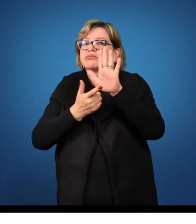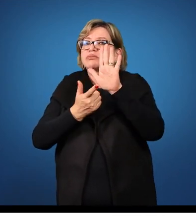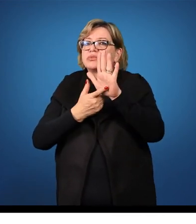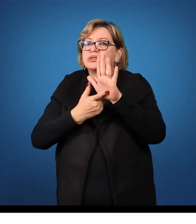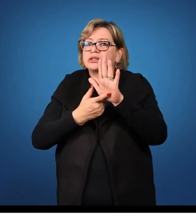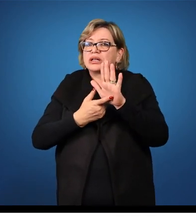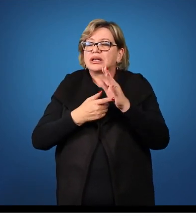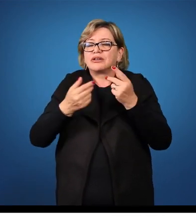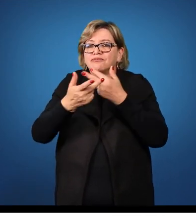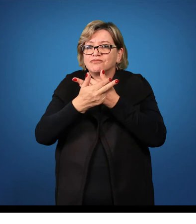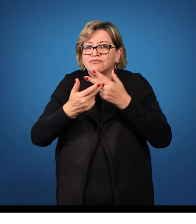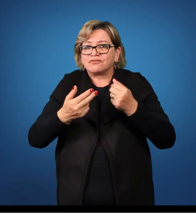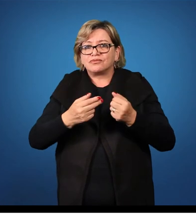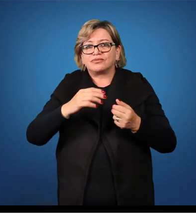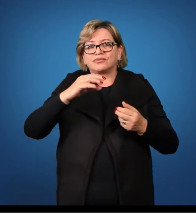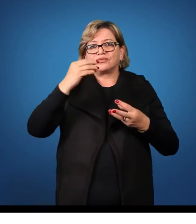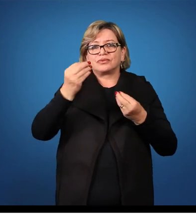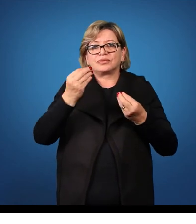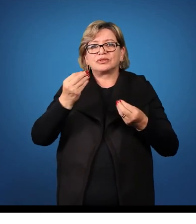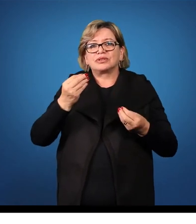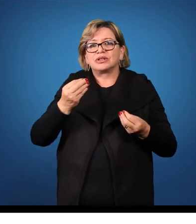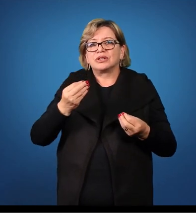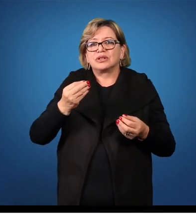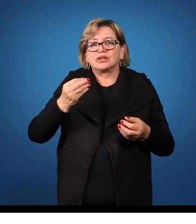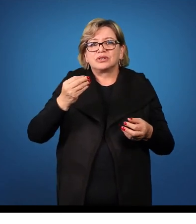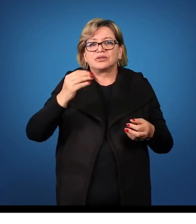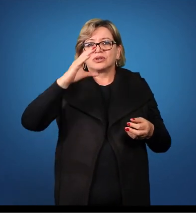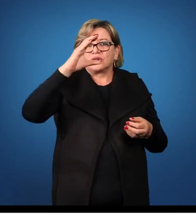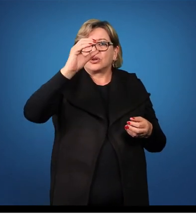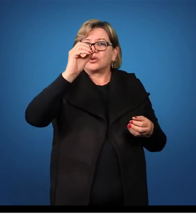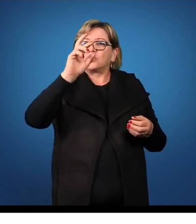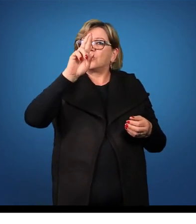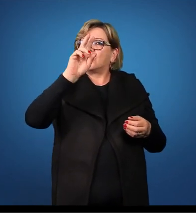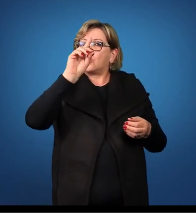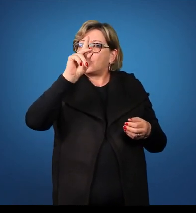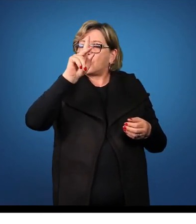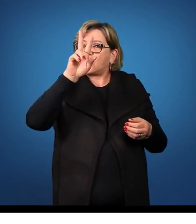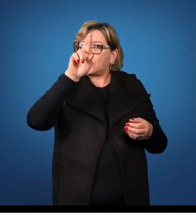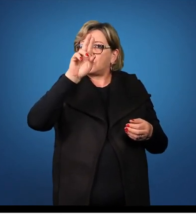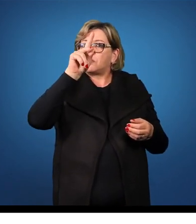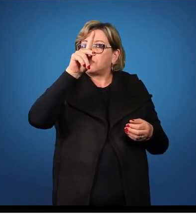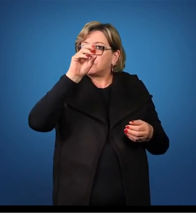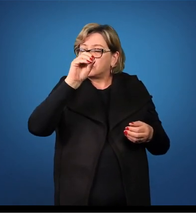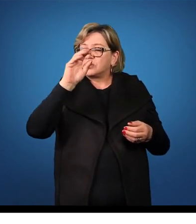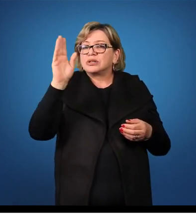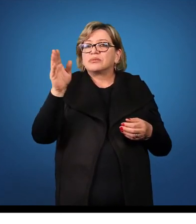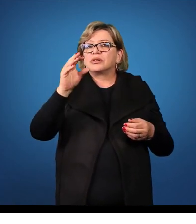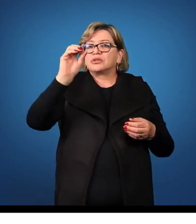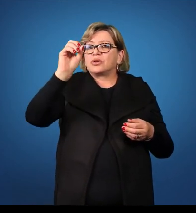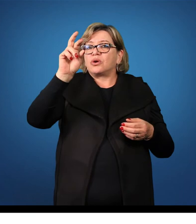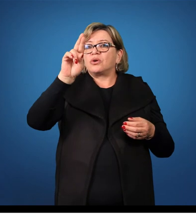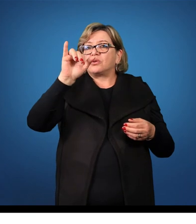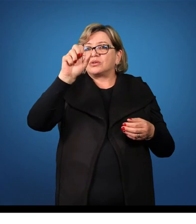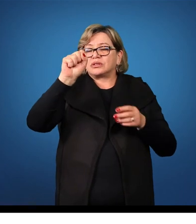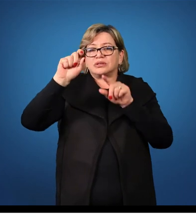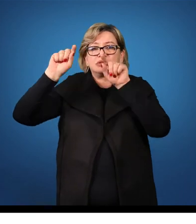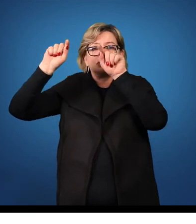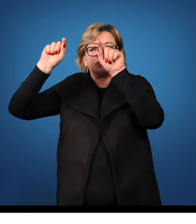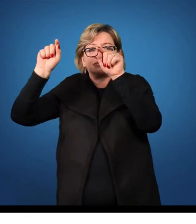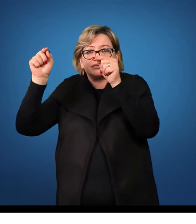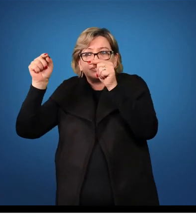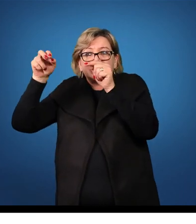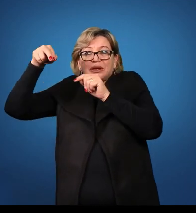corpus, oris, dizendo corpóris, e, entre parênteses, um